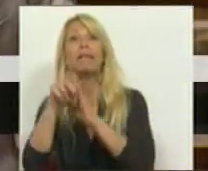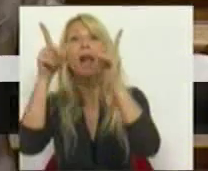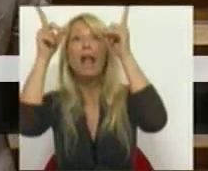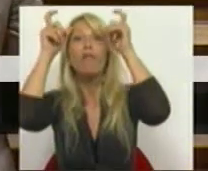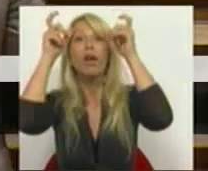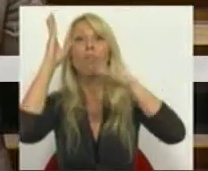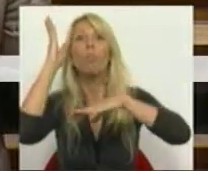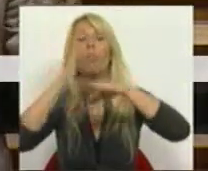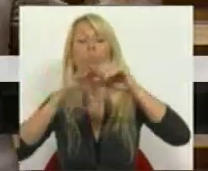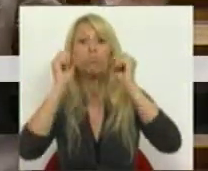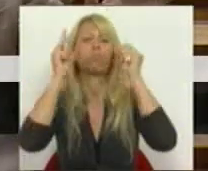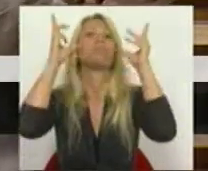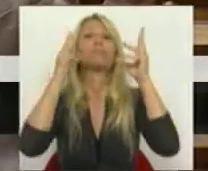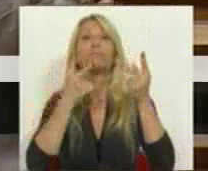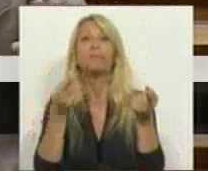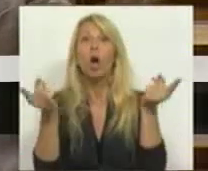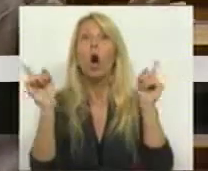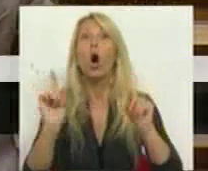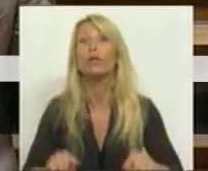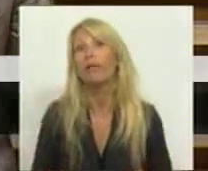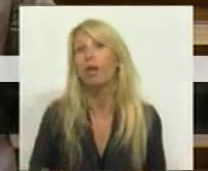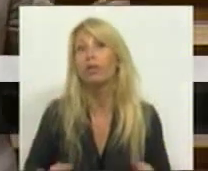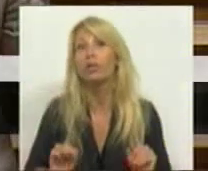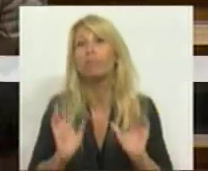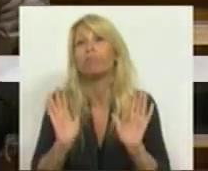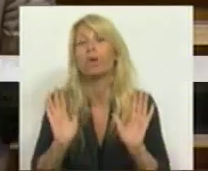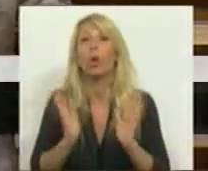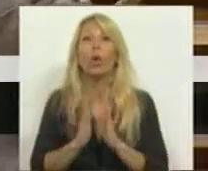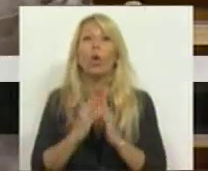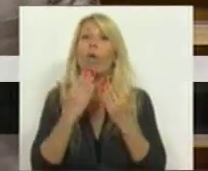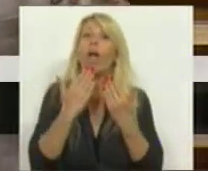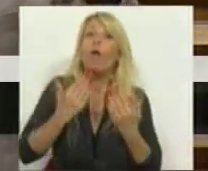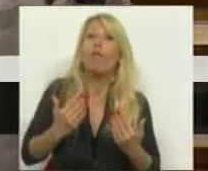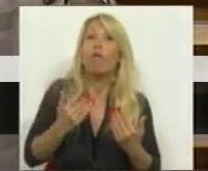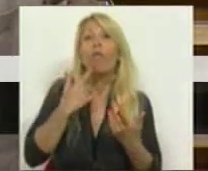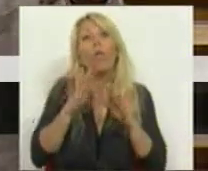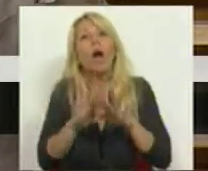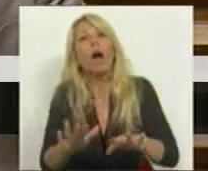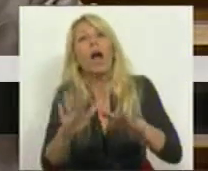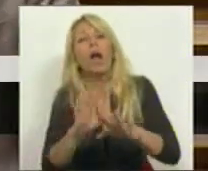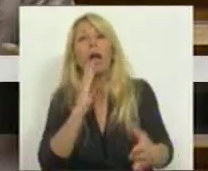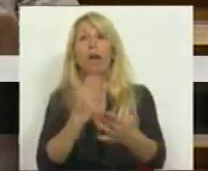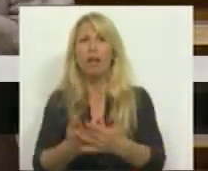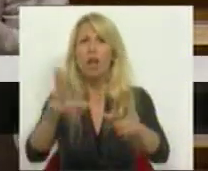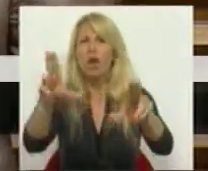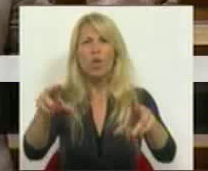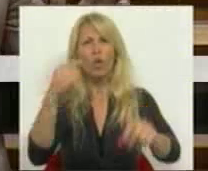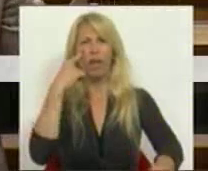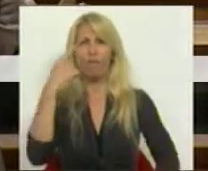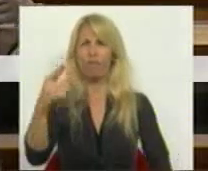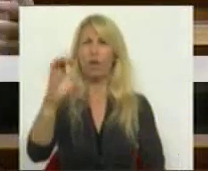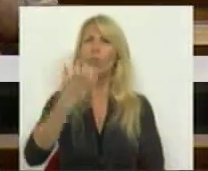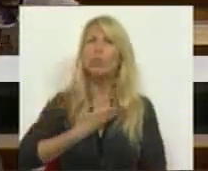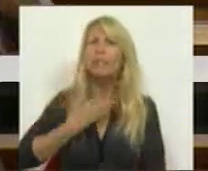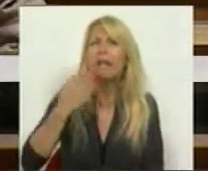ressuscitado com um fervor dos seus apaziguados nunca visto. Devo dizer-lhe que nunca vi o CDS tão